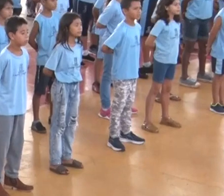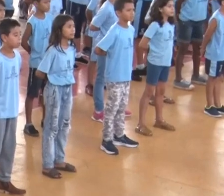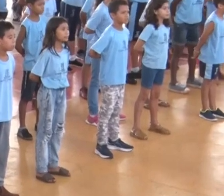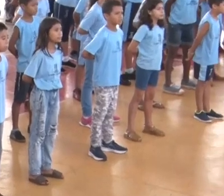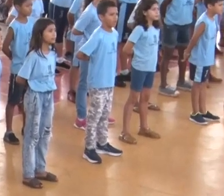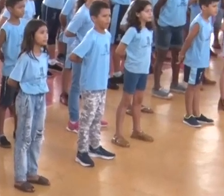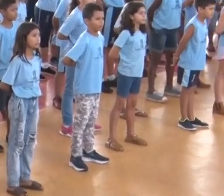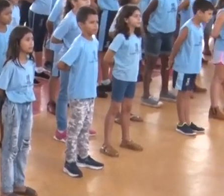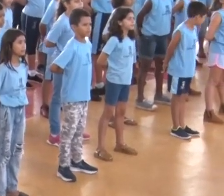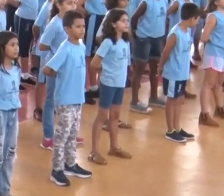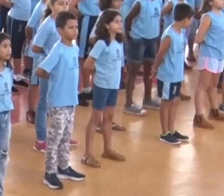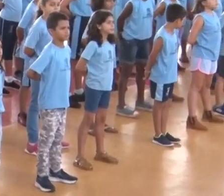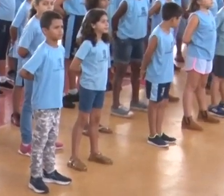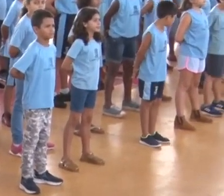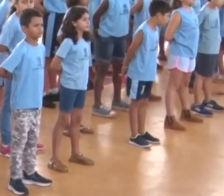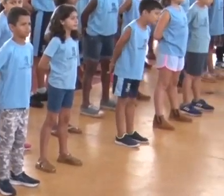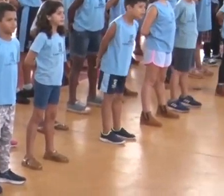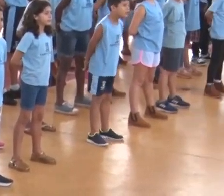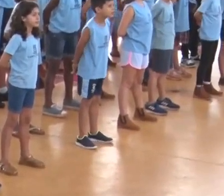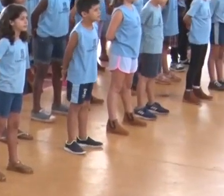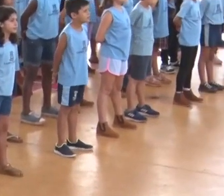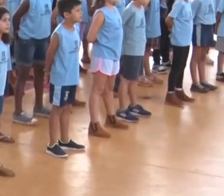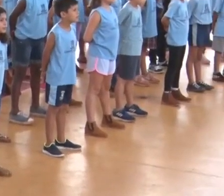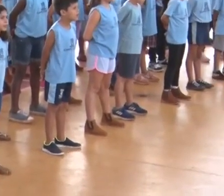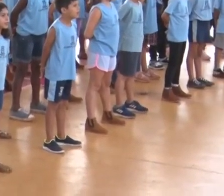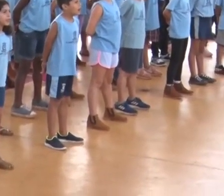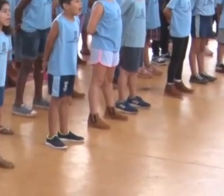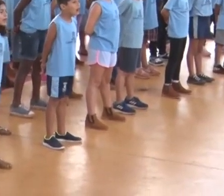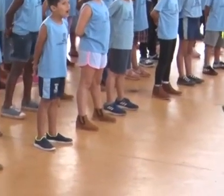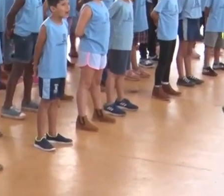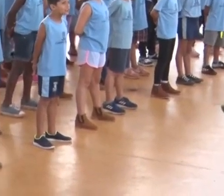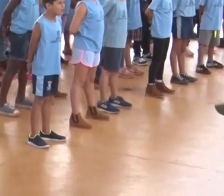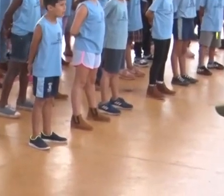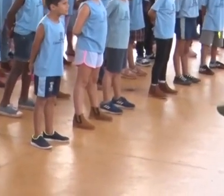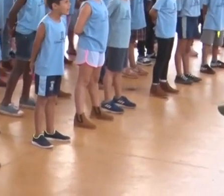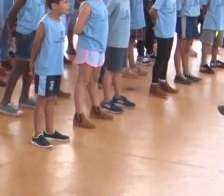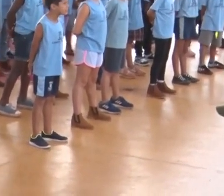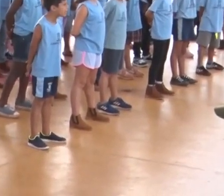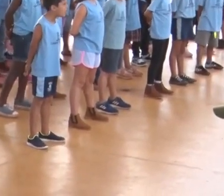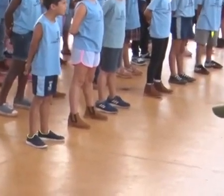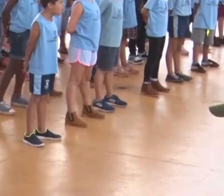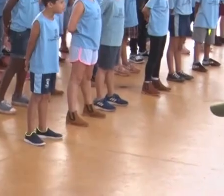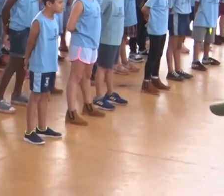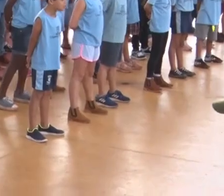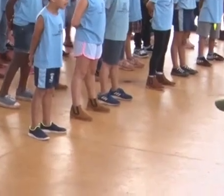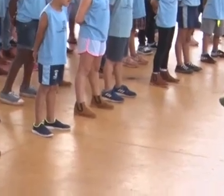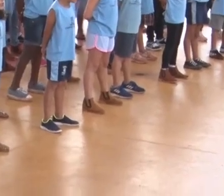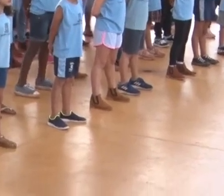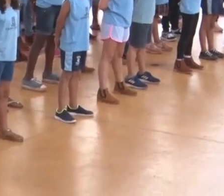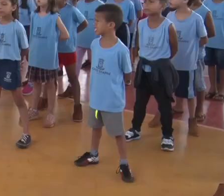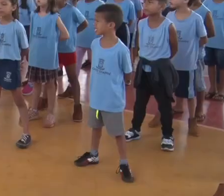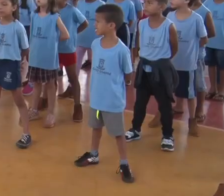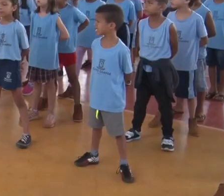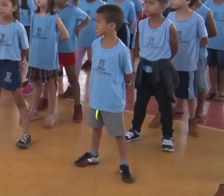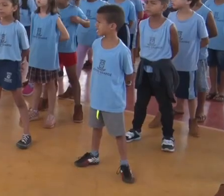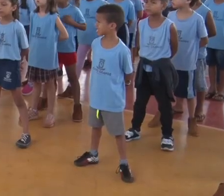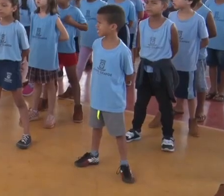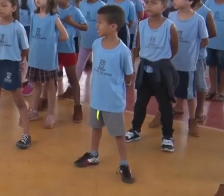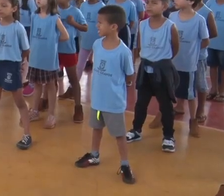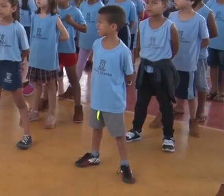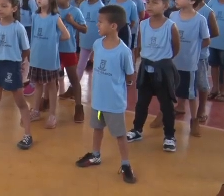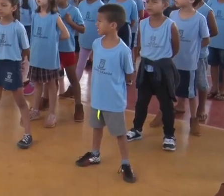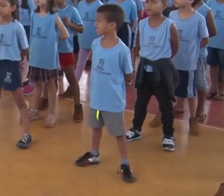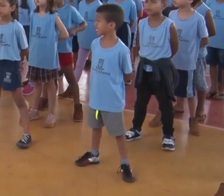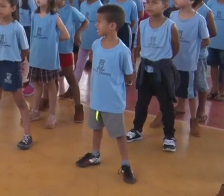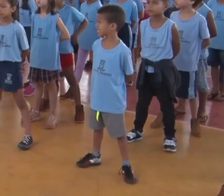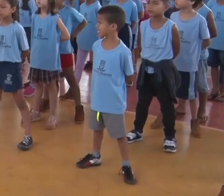Agora eu estou fazendo simulado de manhã Agora eu estou fazendo simulado de manhã Bom dia,